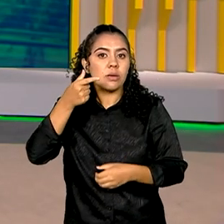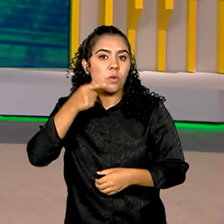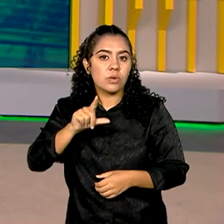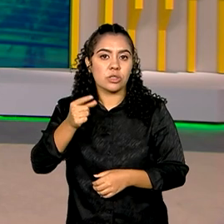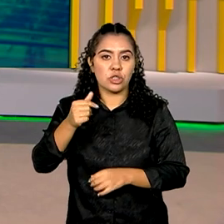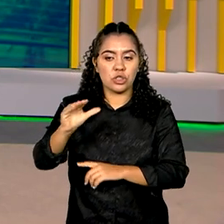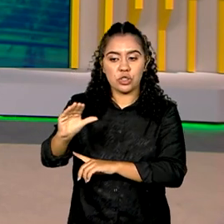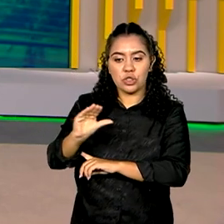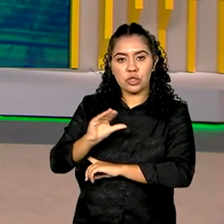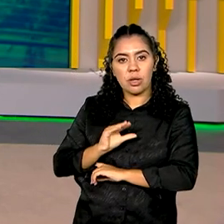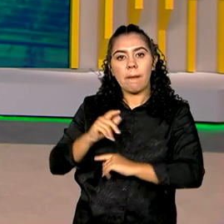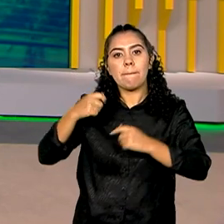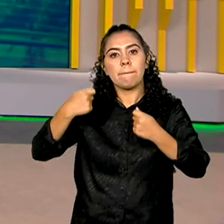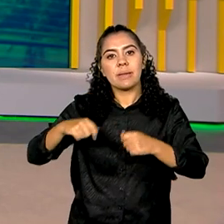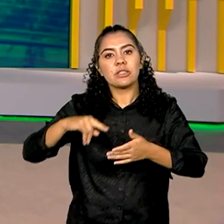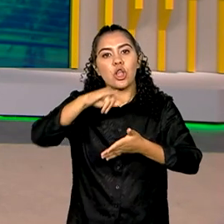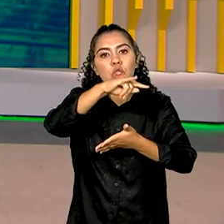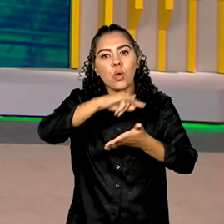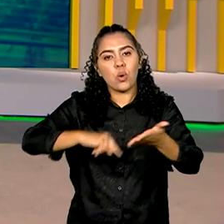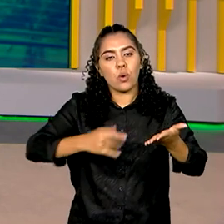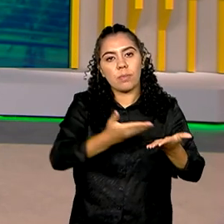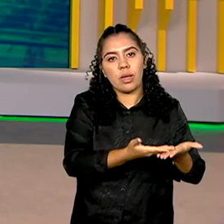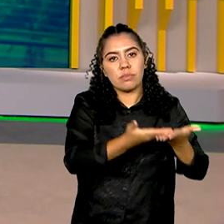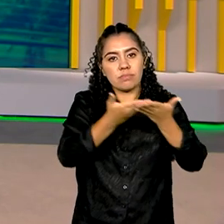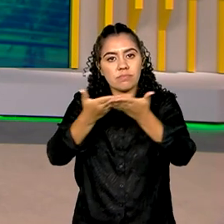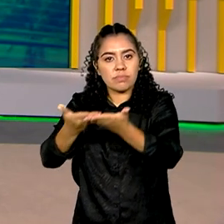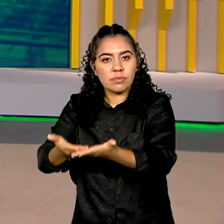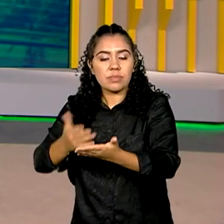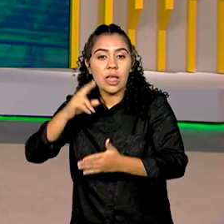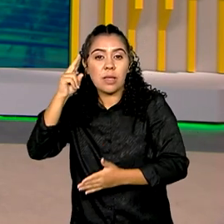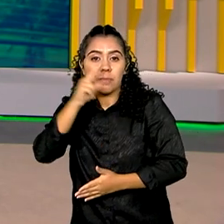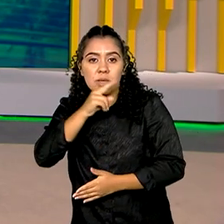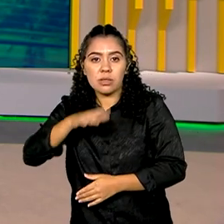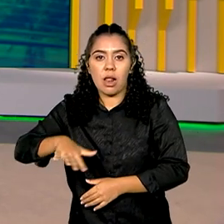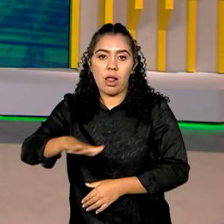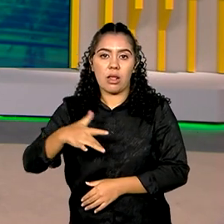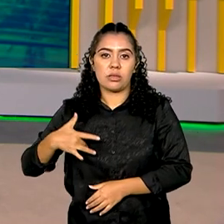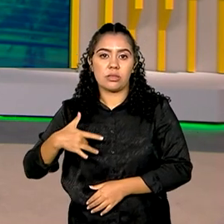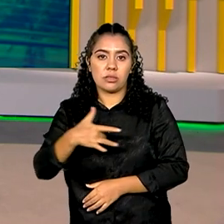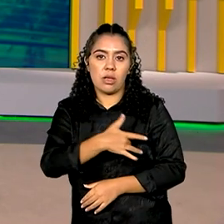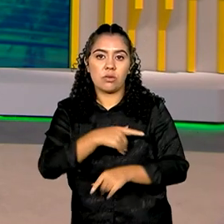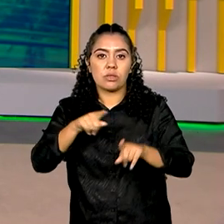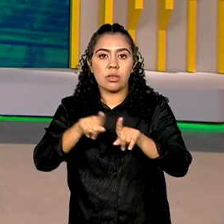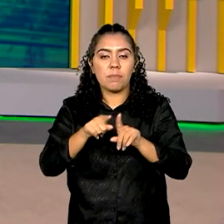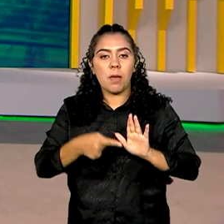federal um ofício com a declaração de emergência em saúde e apresentar um plano de ação.